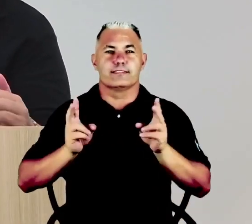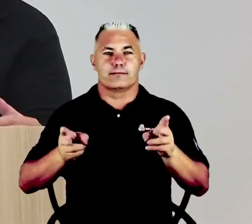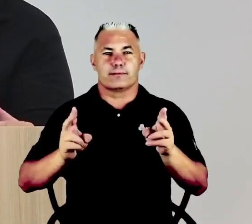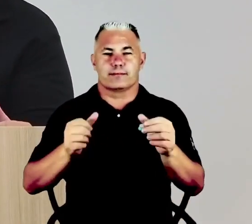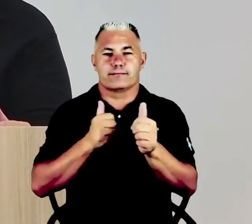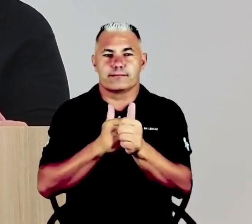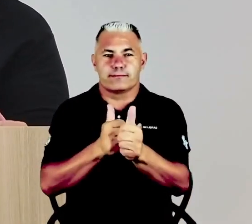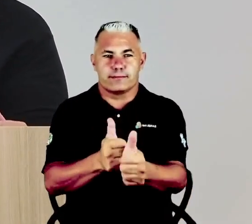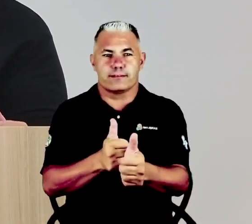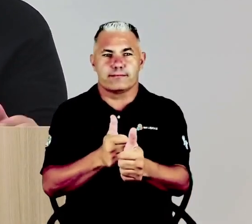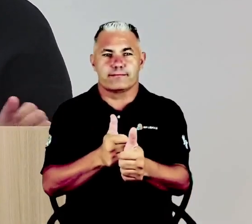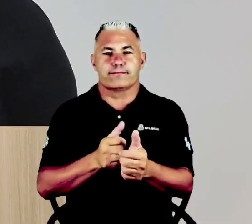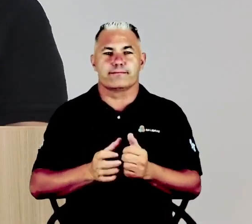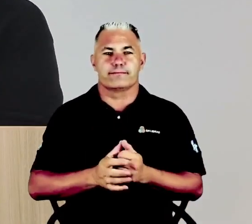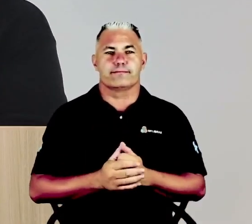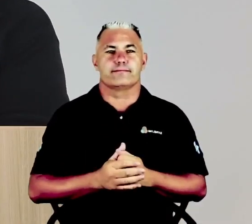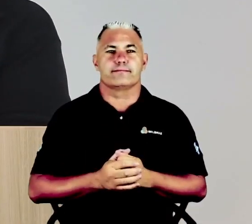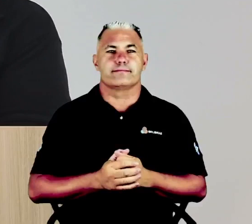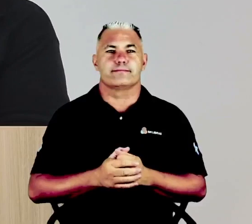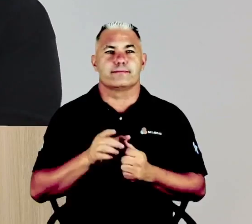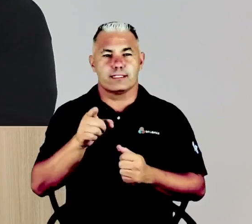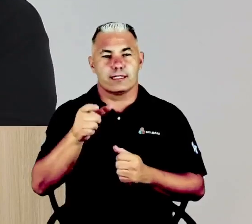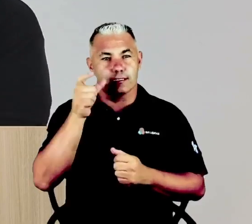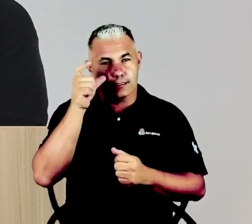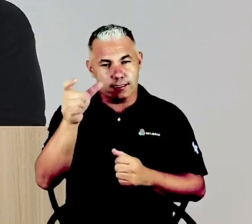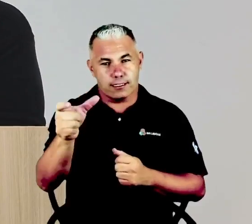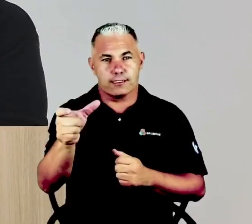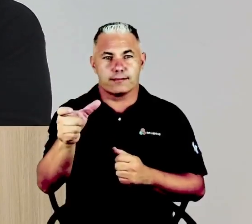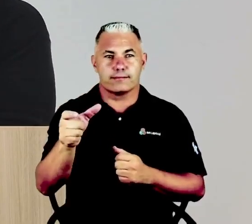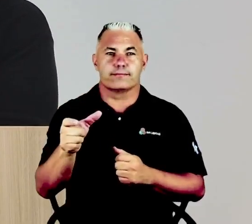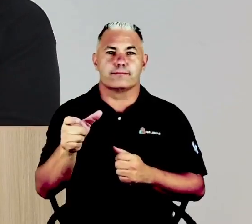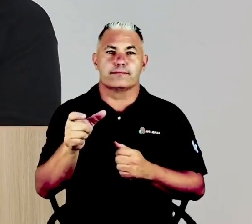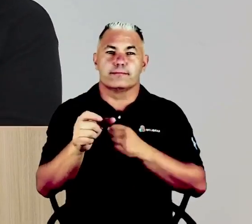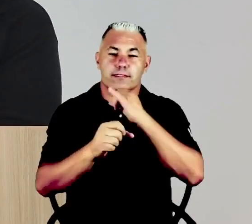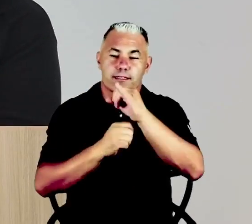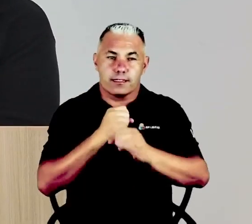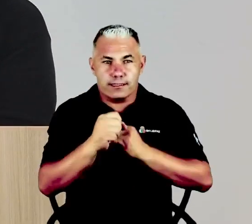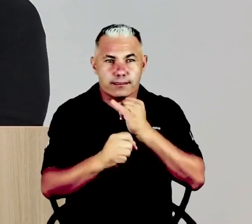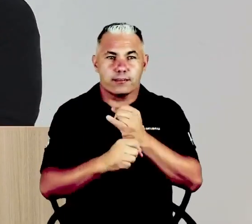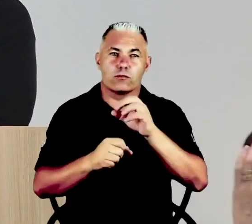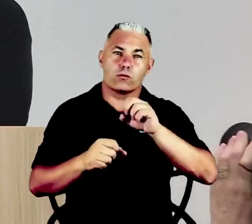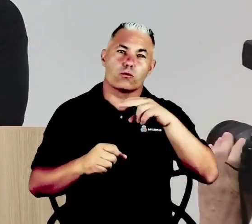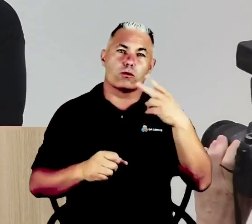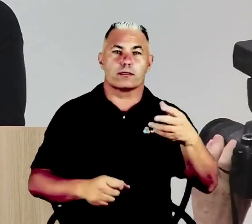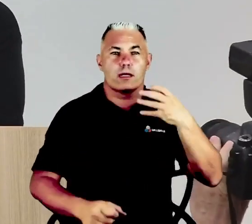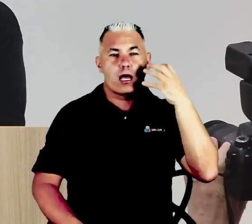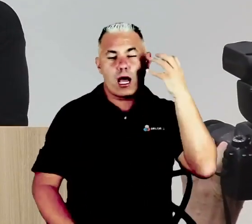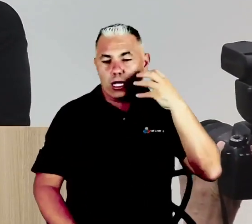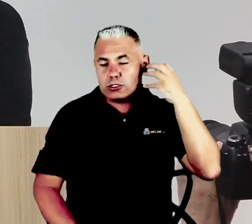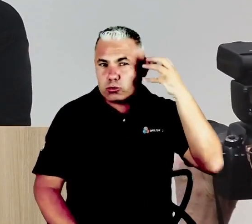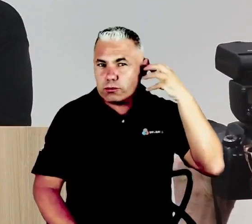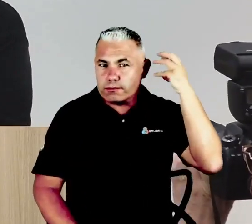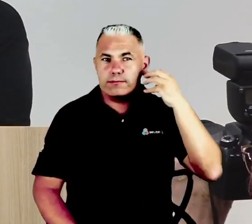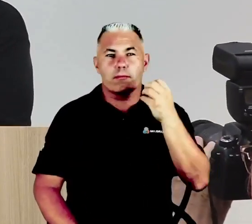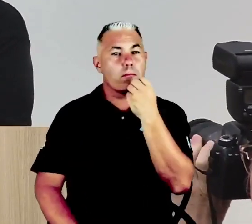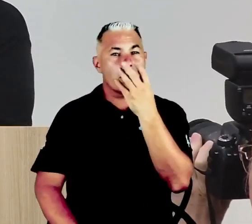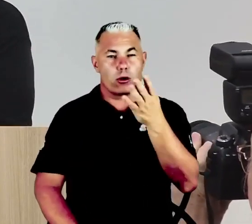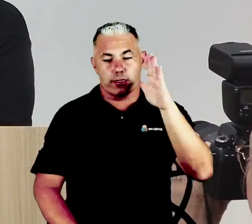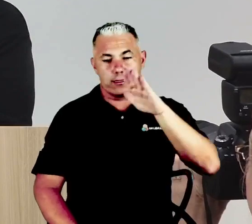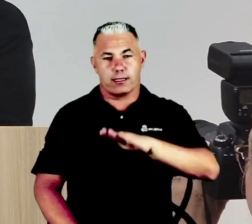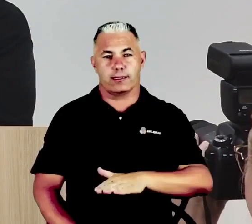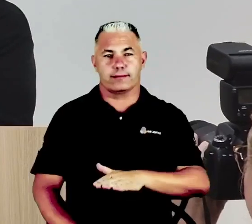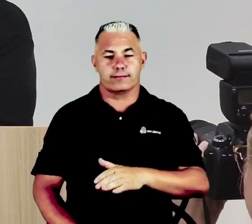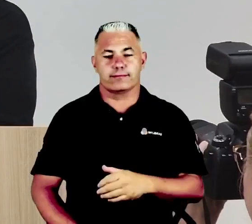e você que nos assiste aí online e que ouve pela rádio. Meu muito boa tarde a todos. Eu